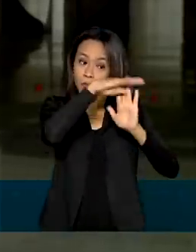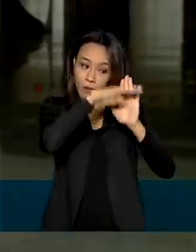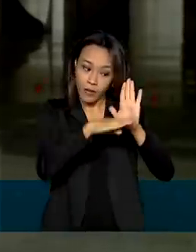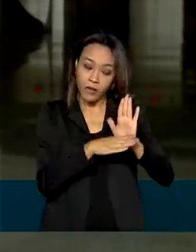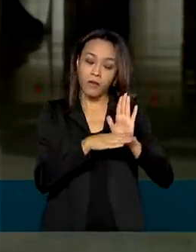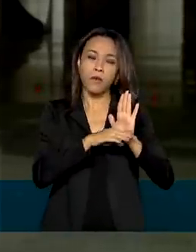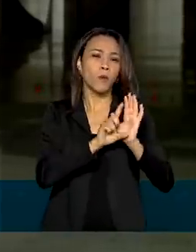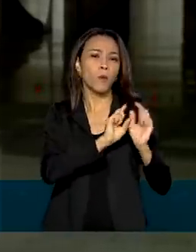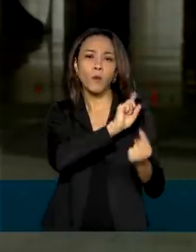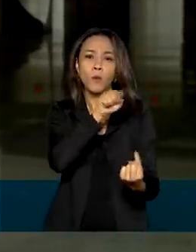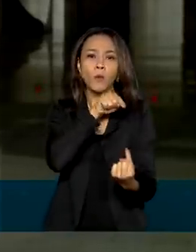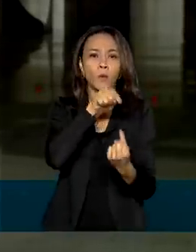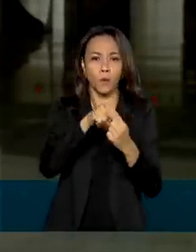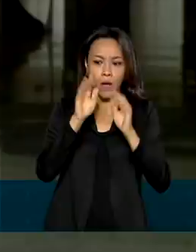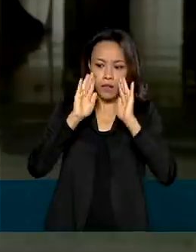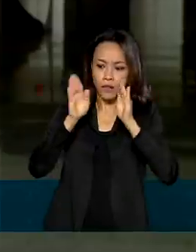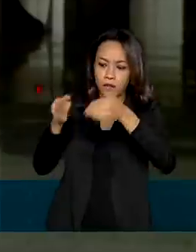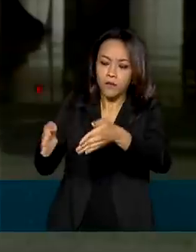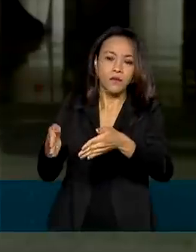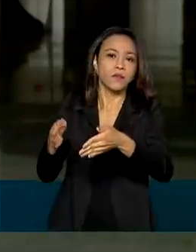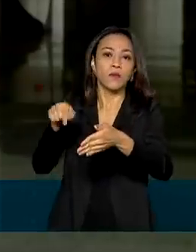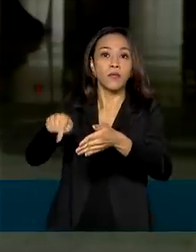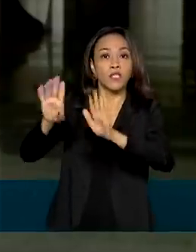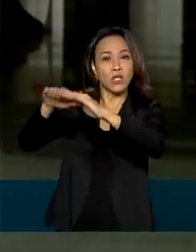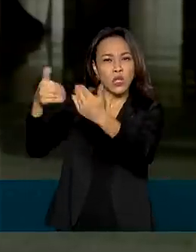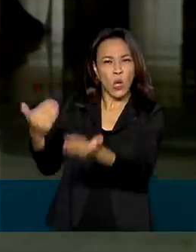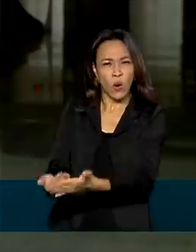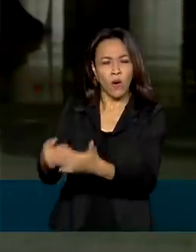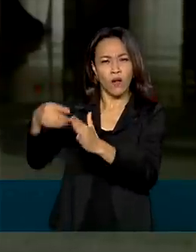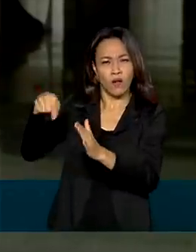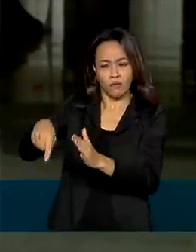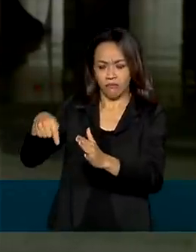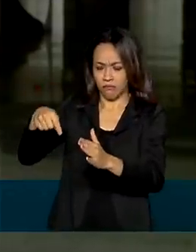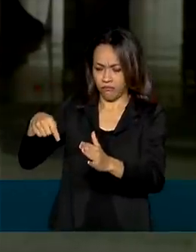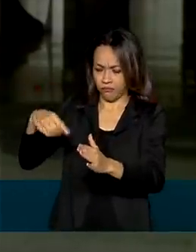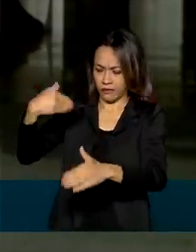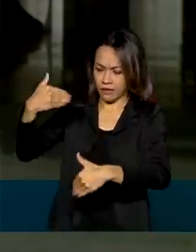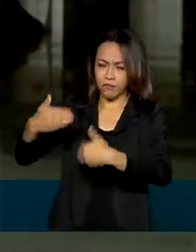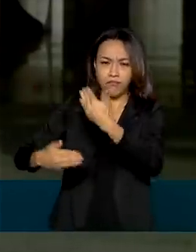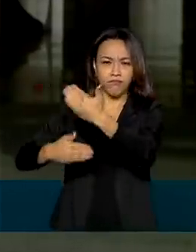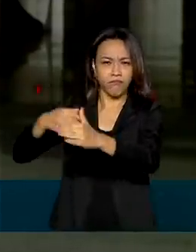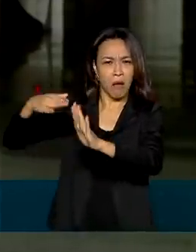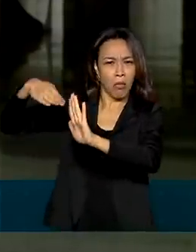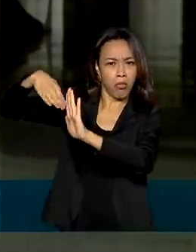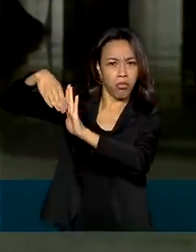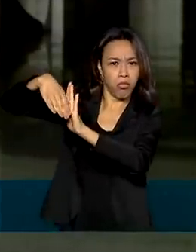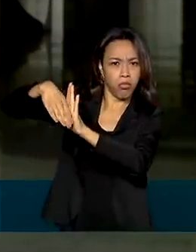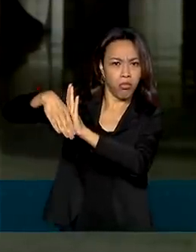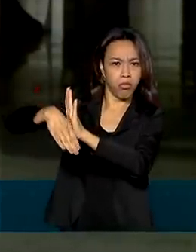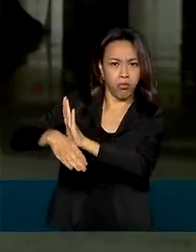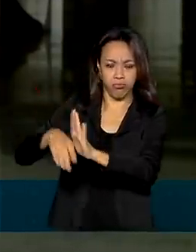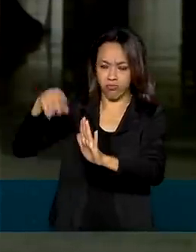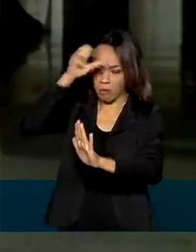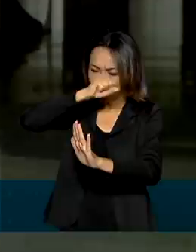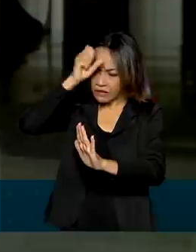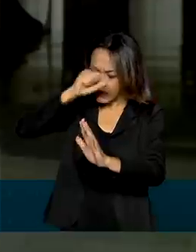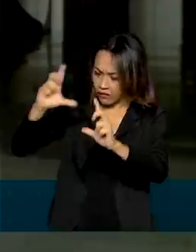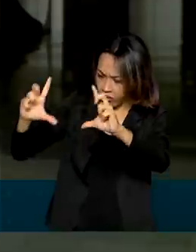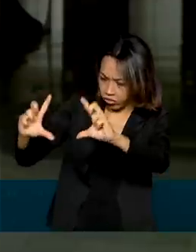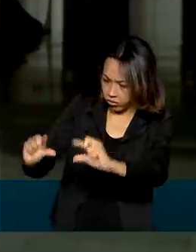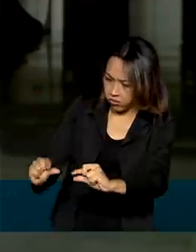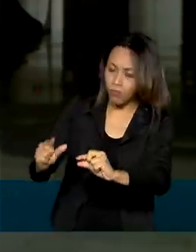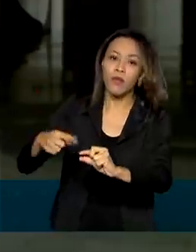prioritariamente escolas com os menores índices de desenvolvimento da educação básica e que possuem